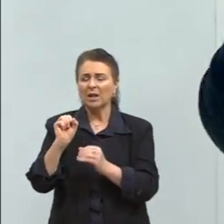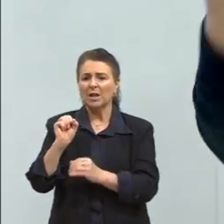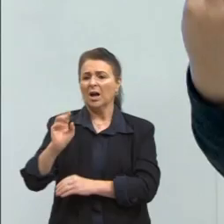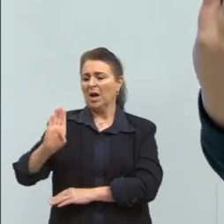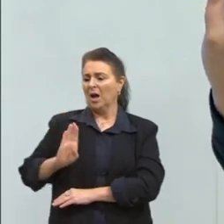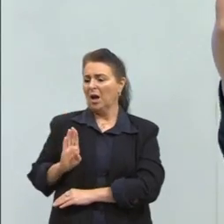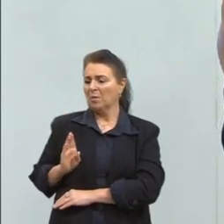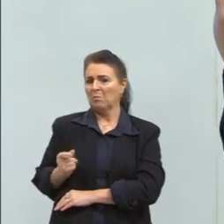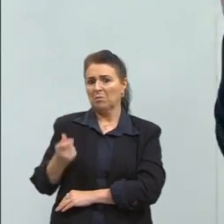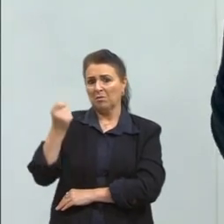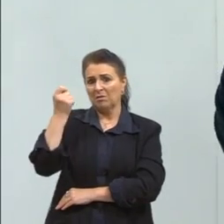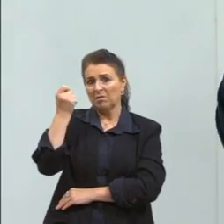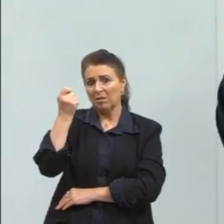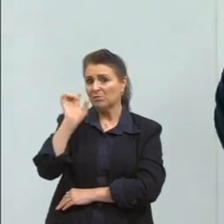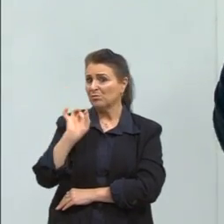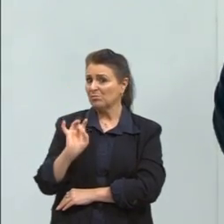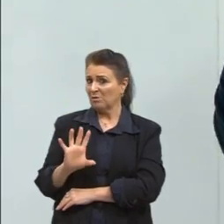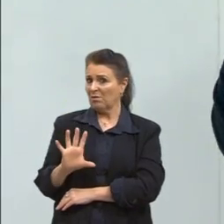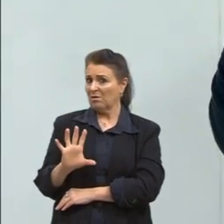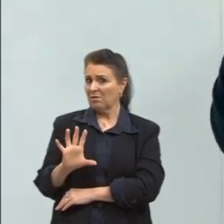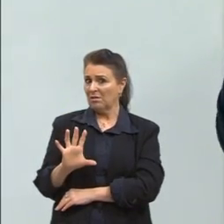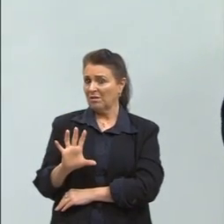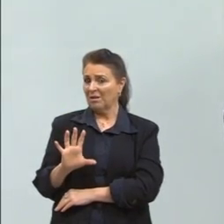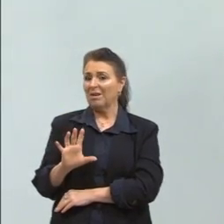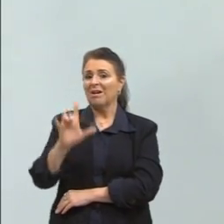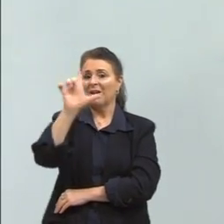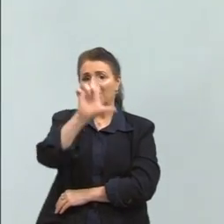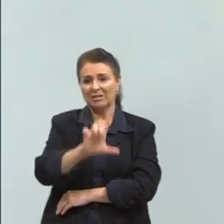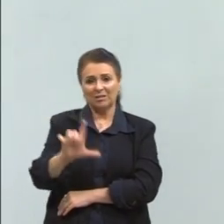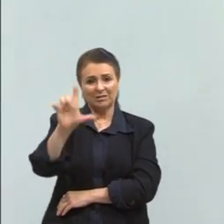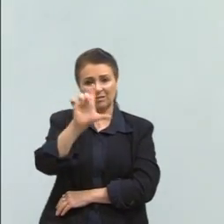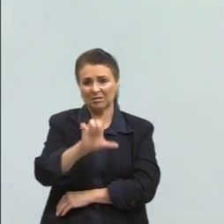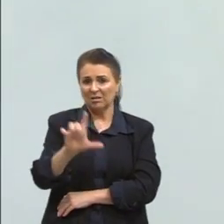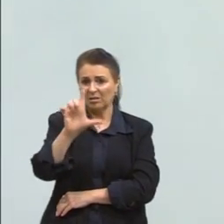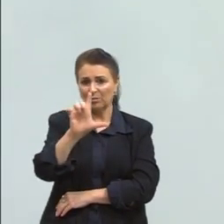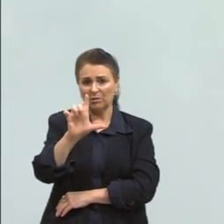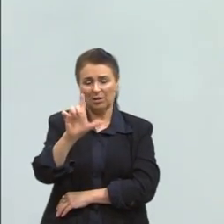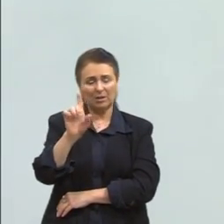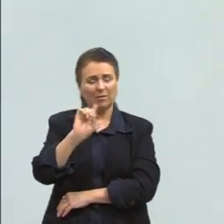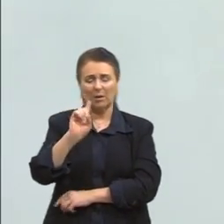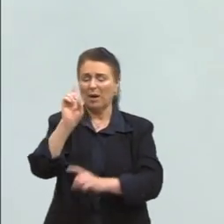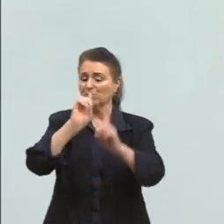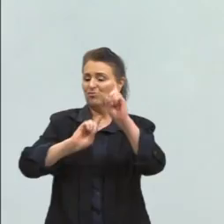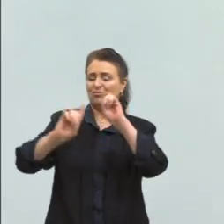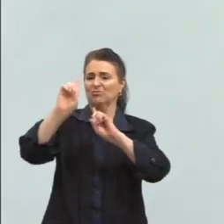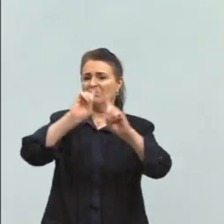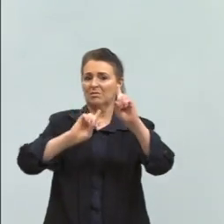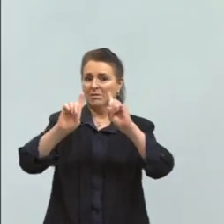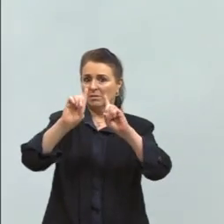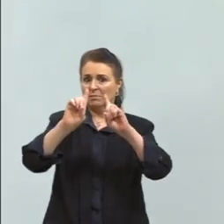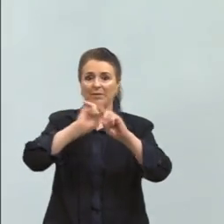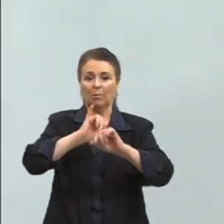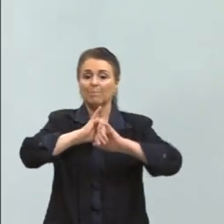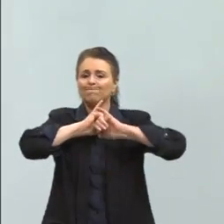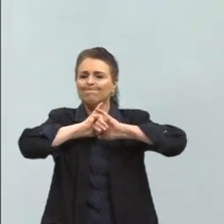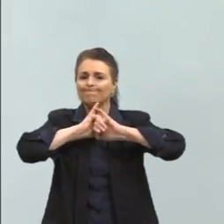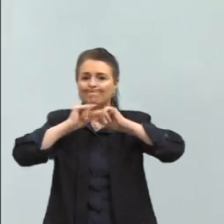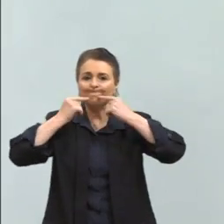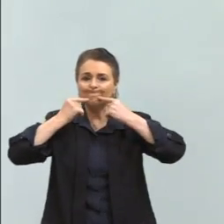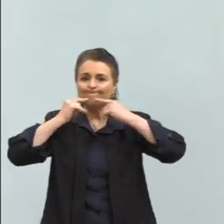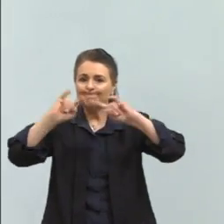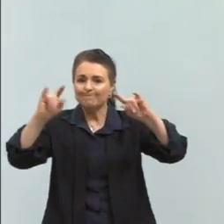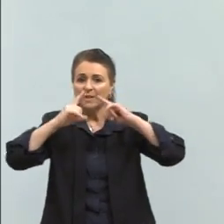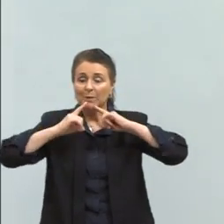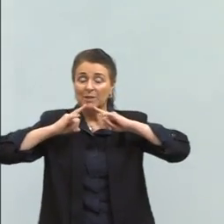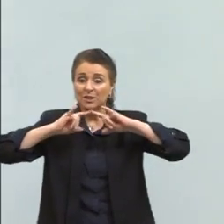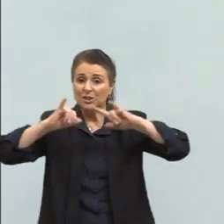ali, como elas se envolviam, e a gente... A literatura não é mais nenhum entretenimento, ela é uma denúncia social. A literatura tem que